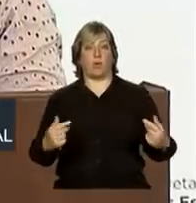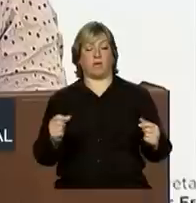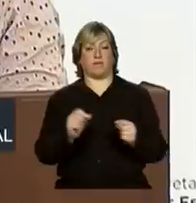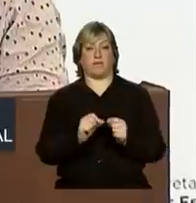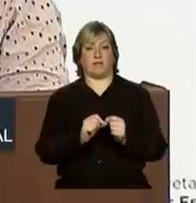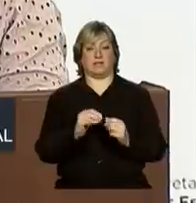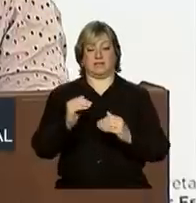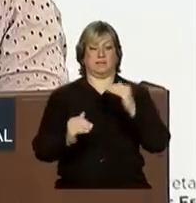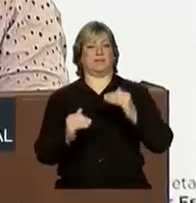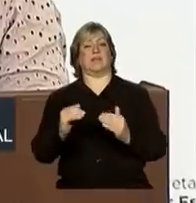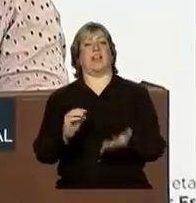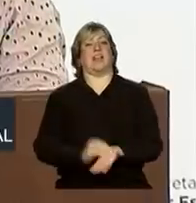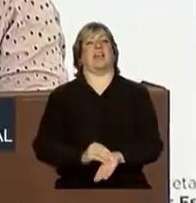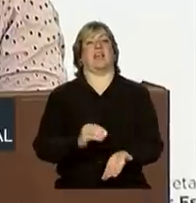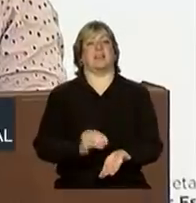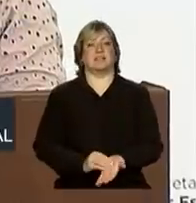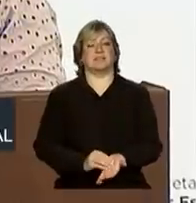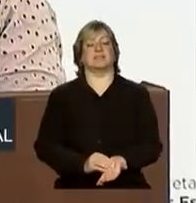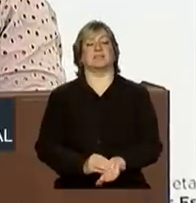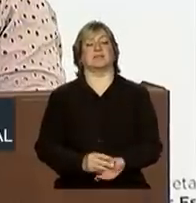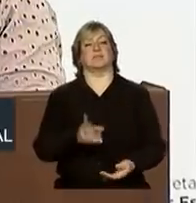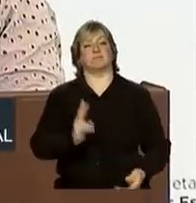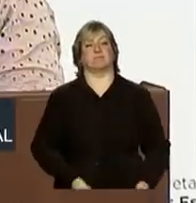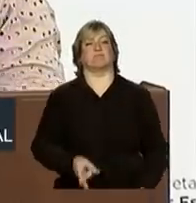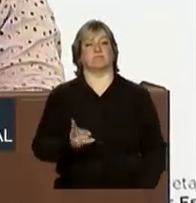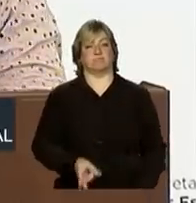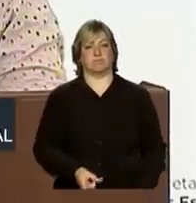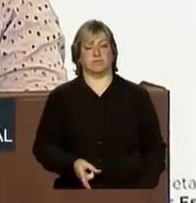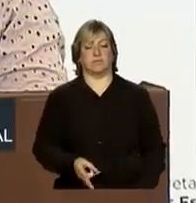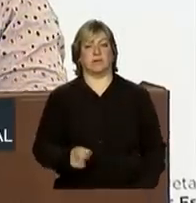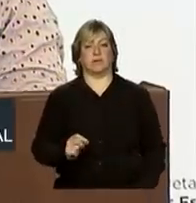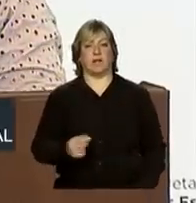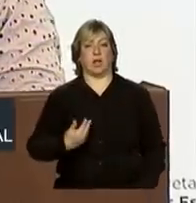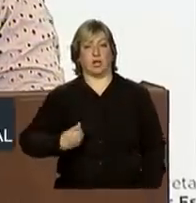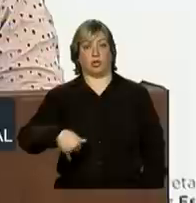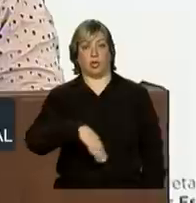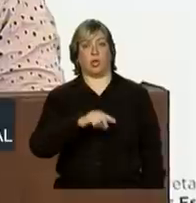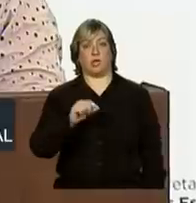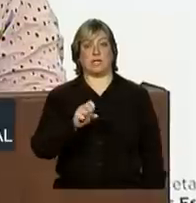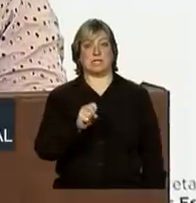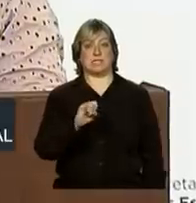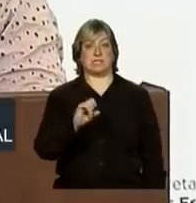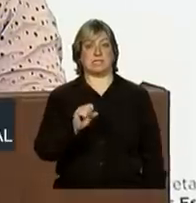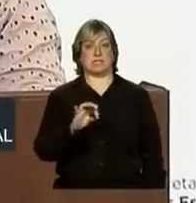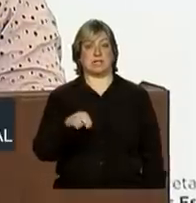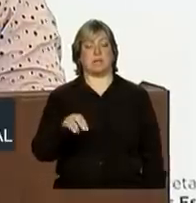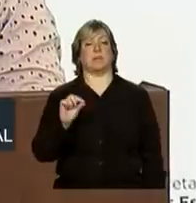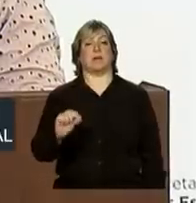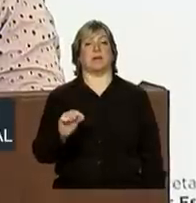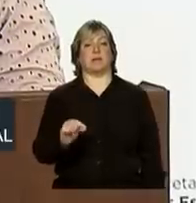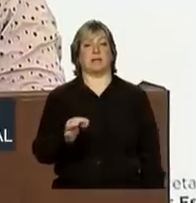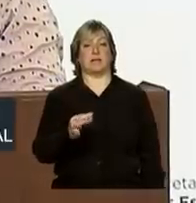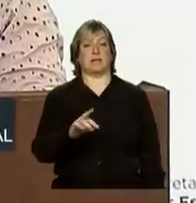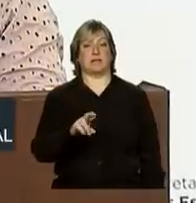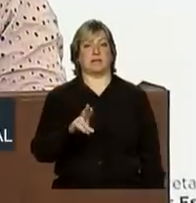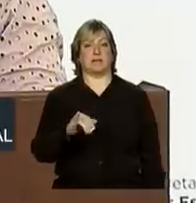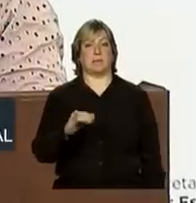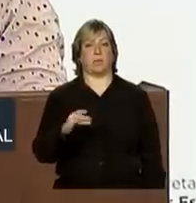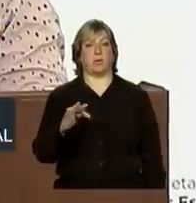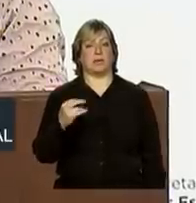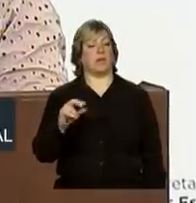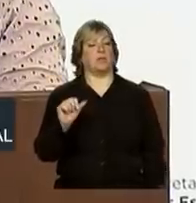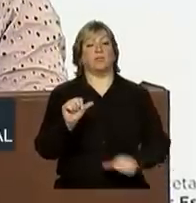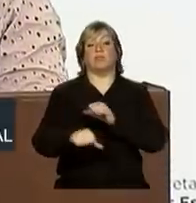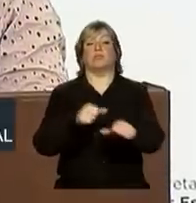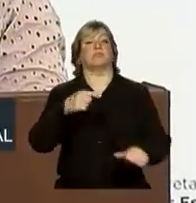permanecem intocadas, como o nosso sistema tributário, que não conseguimos